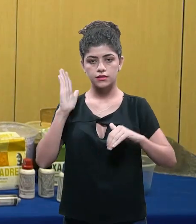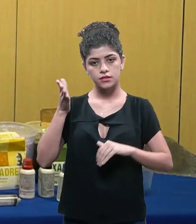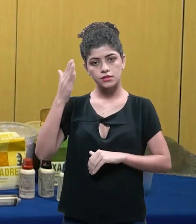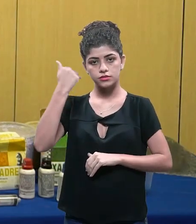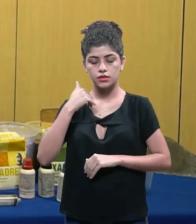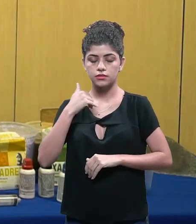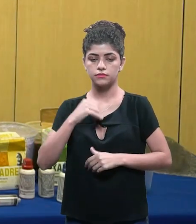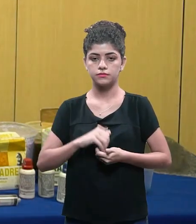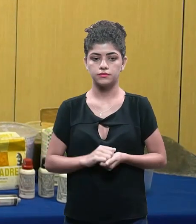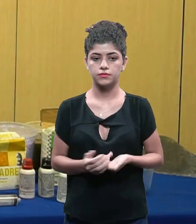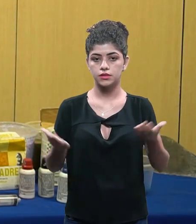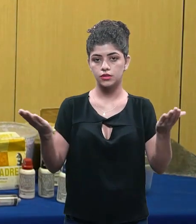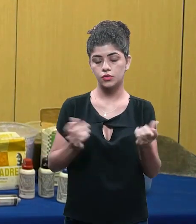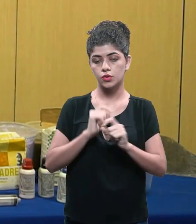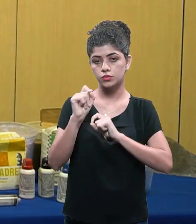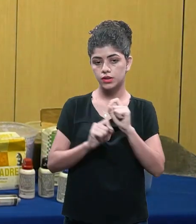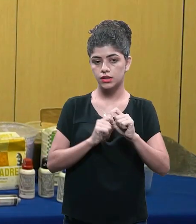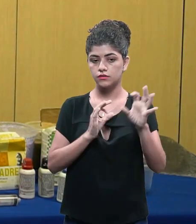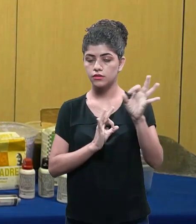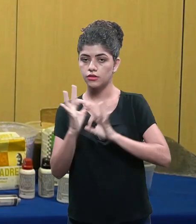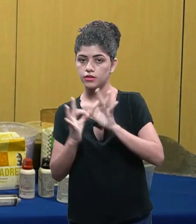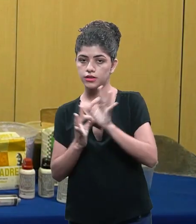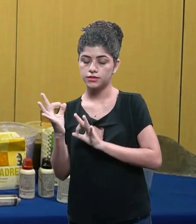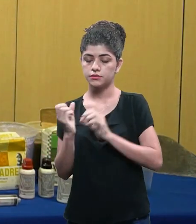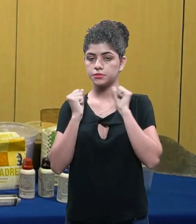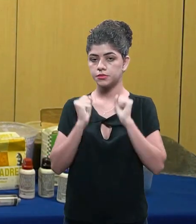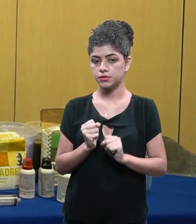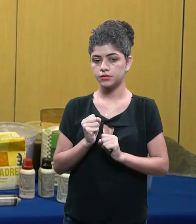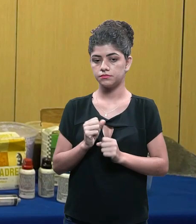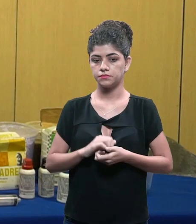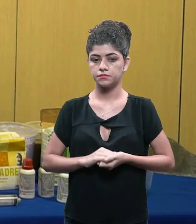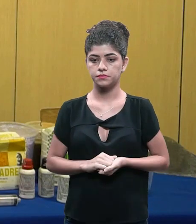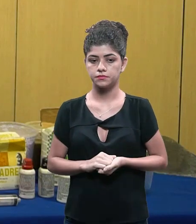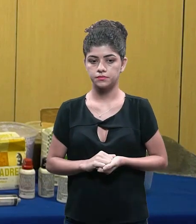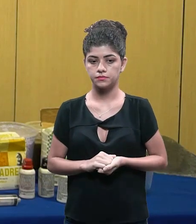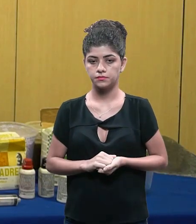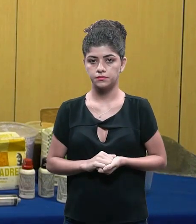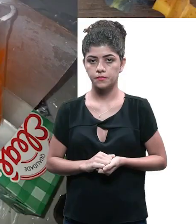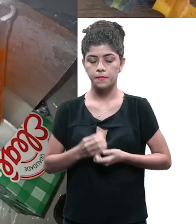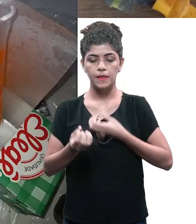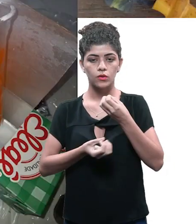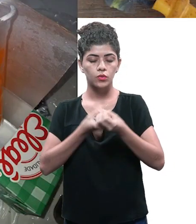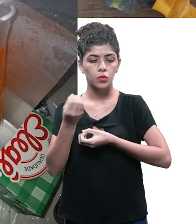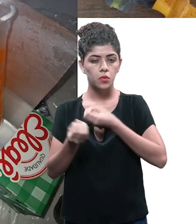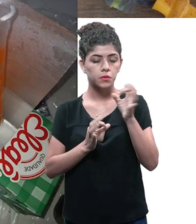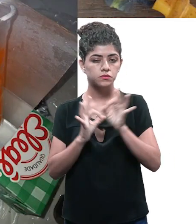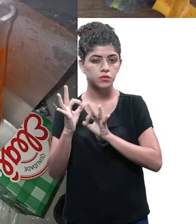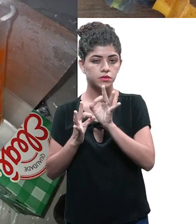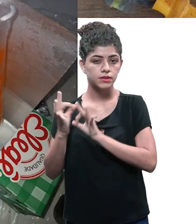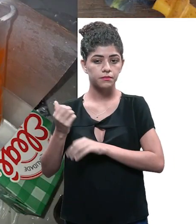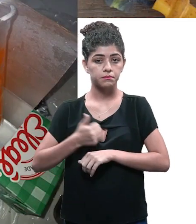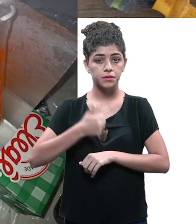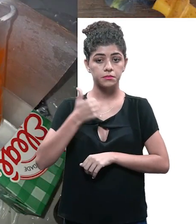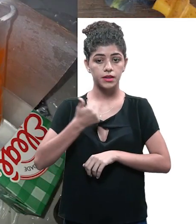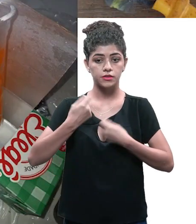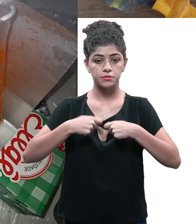materiais já sei a proporção dos meus elementos agora a gente vai preparar as formas pra poder executar o traço então como é que a vai fazer a